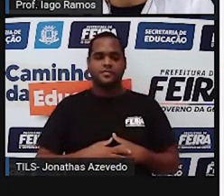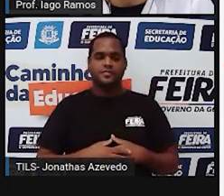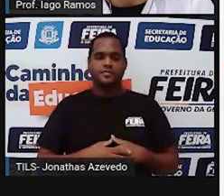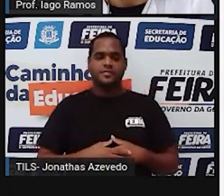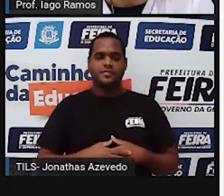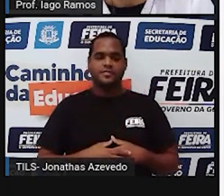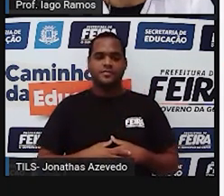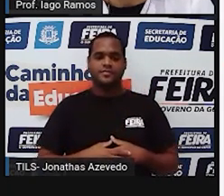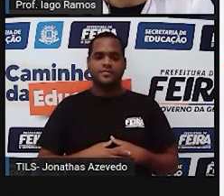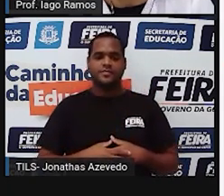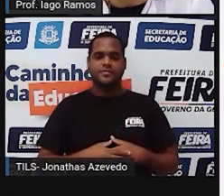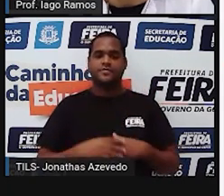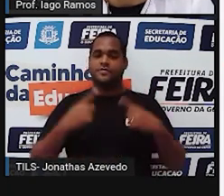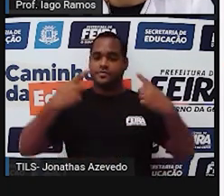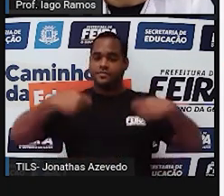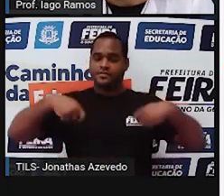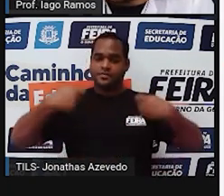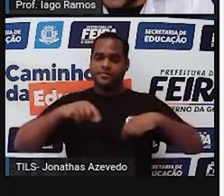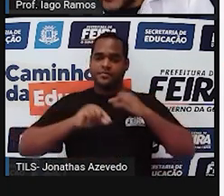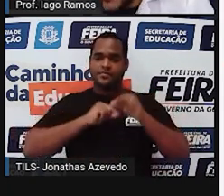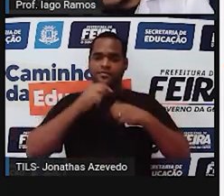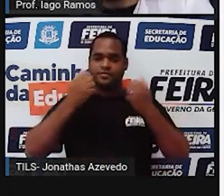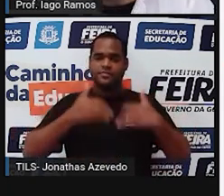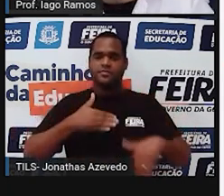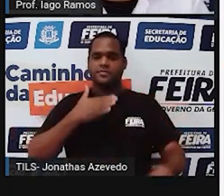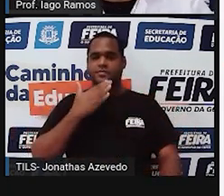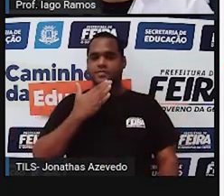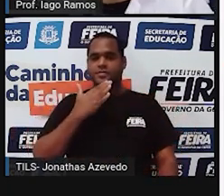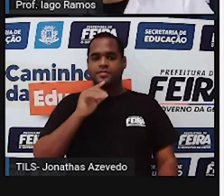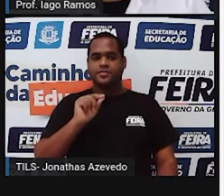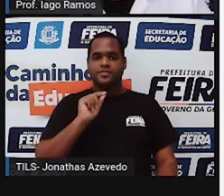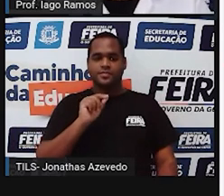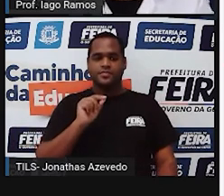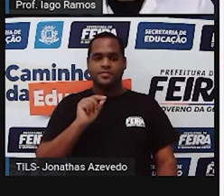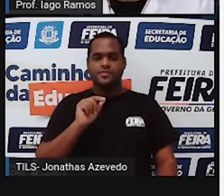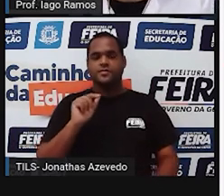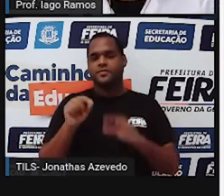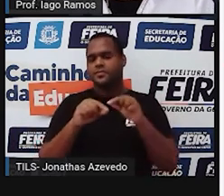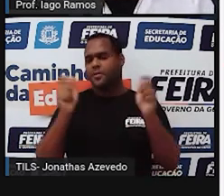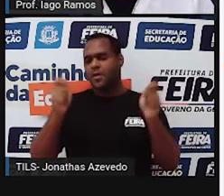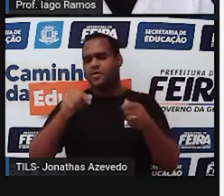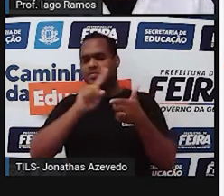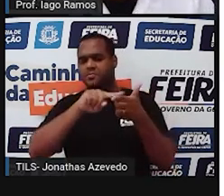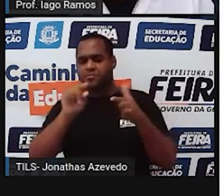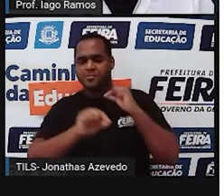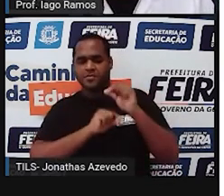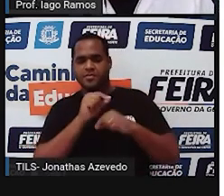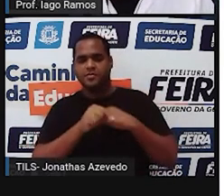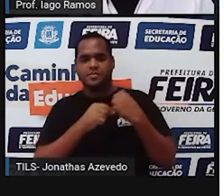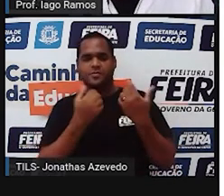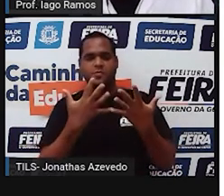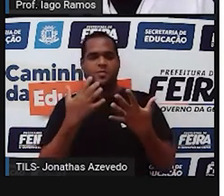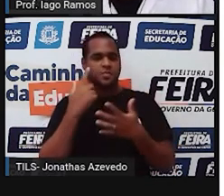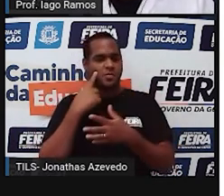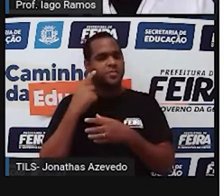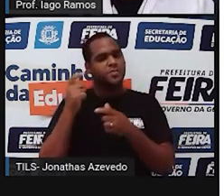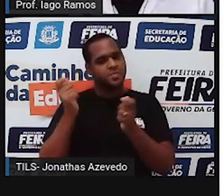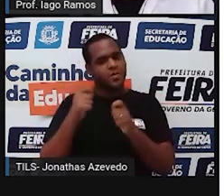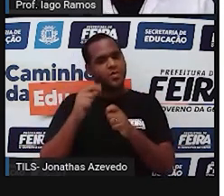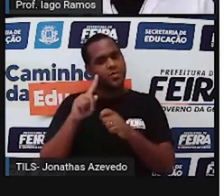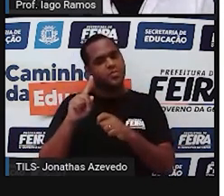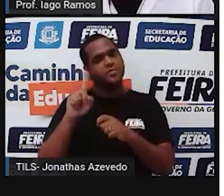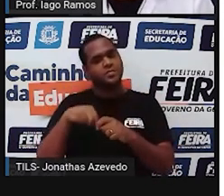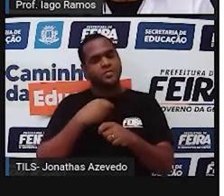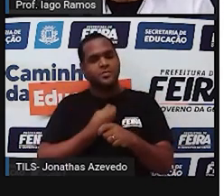bacana né e a gente precisou desse conhecimento pra resolver um problema que pode ser um problema né de uma situação do mundo